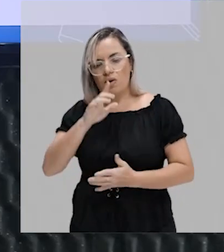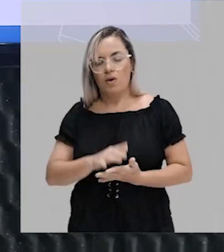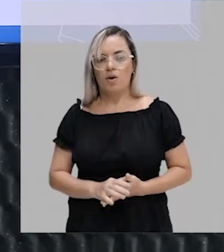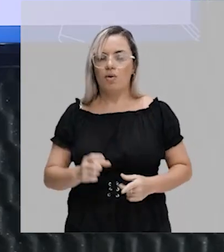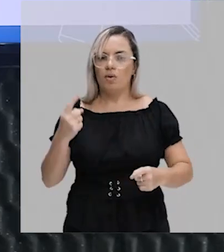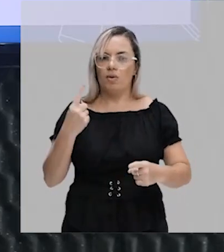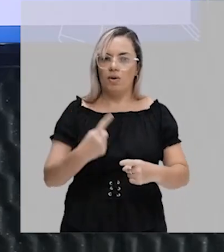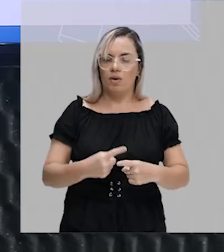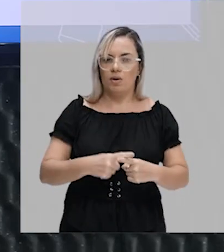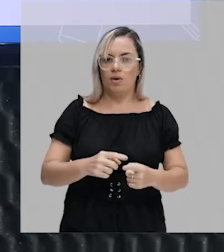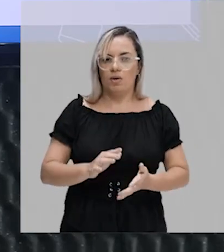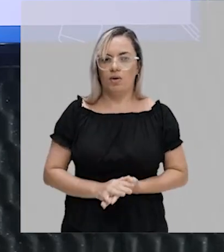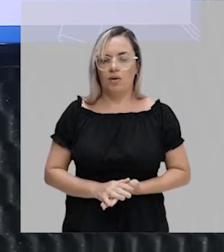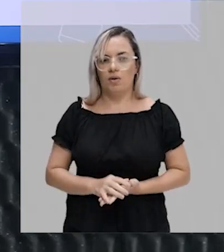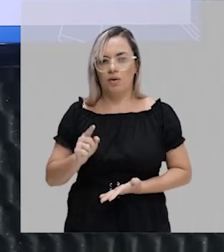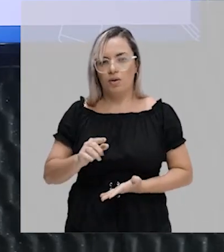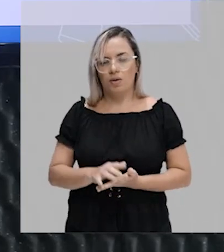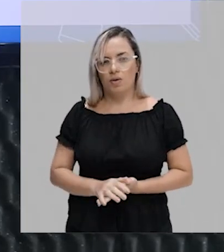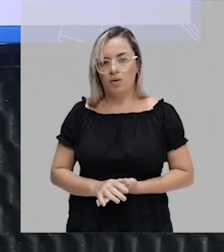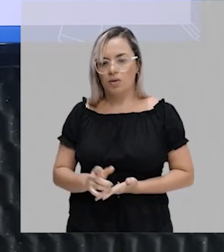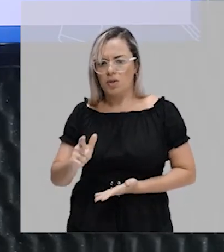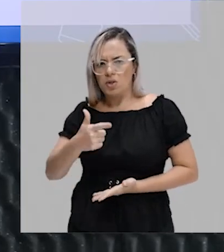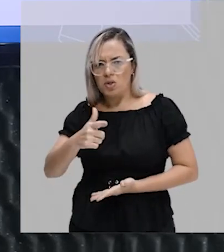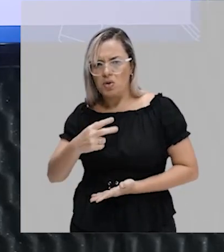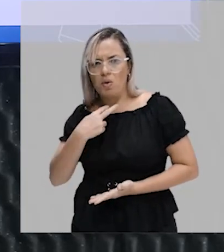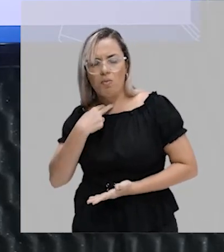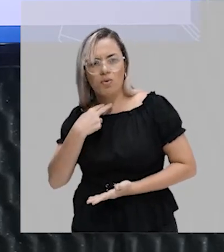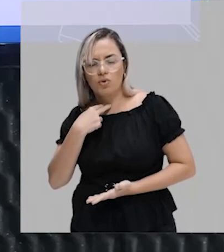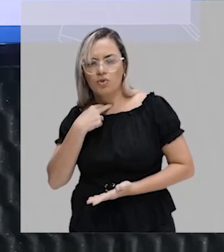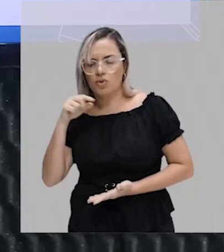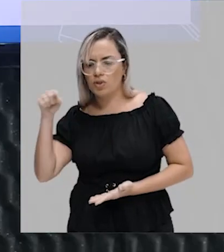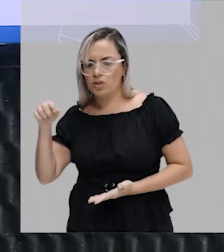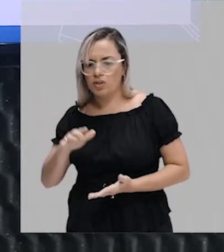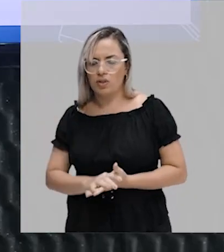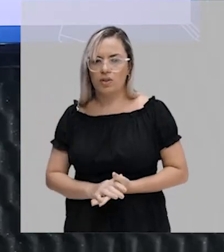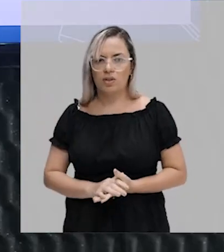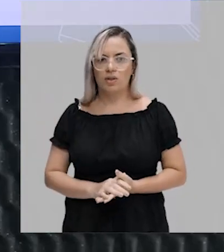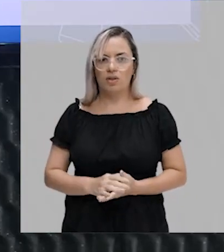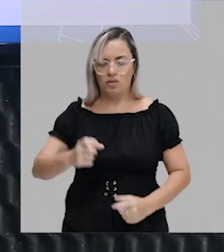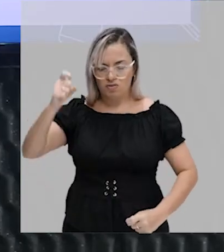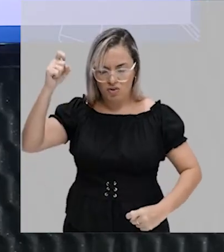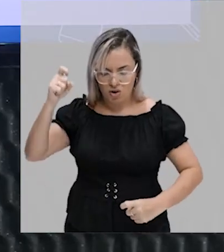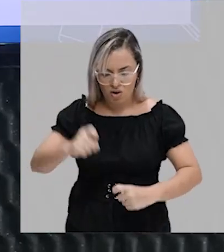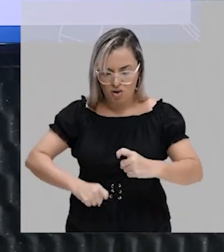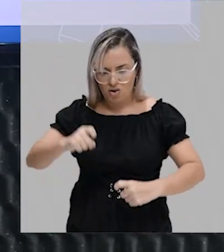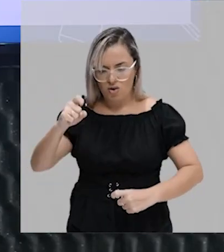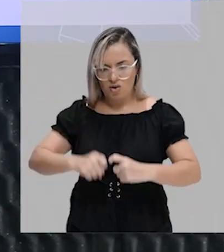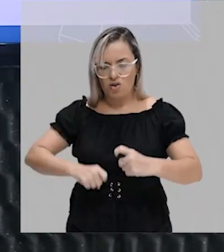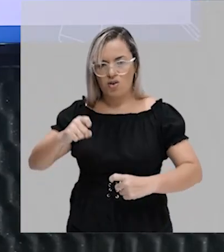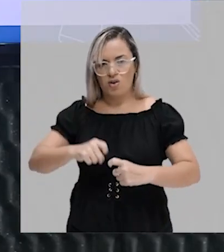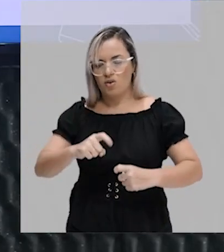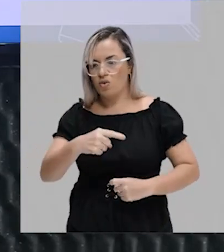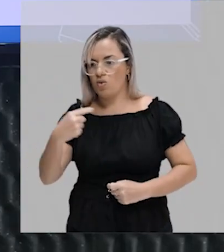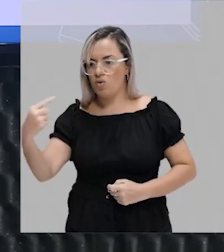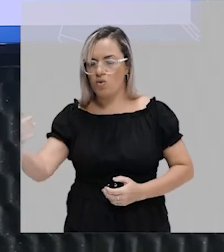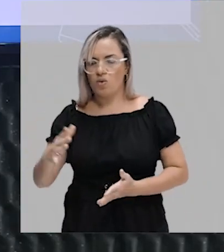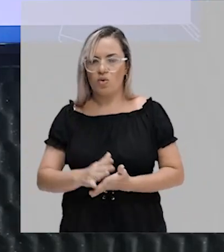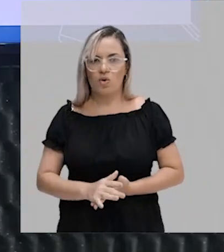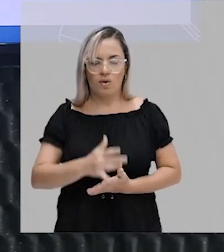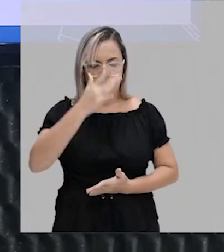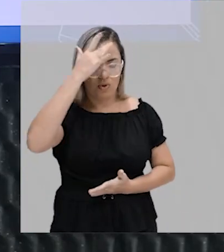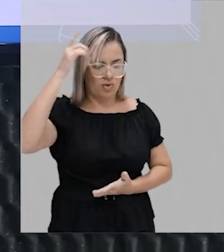filho daquela relação não consensual, daquela relação de violência sexual com o seu senhor, com o seu